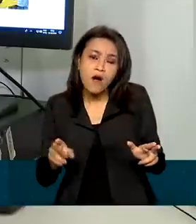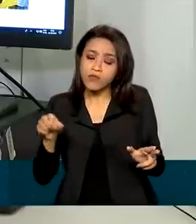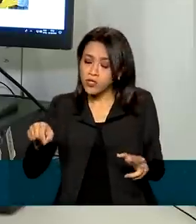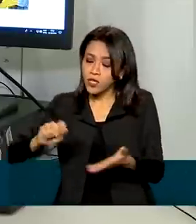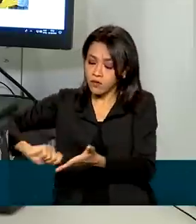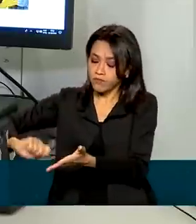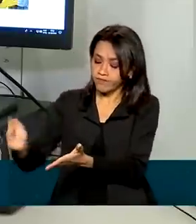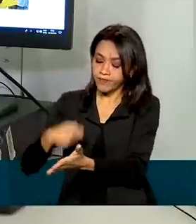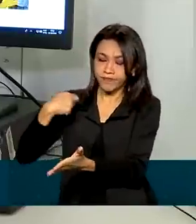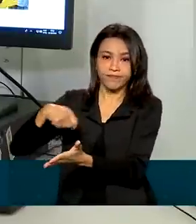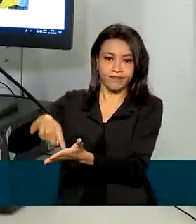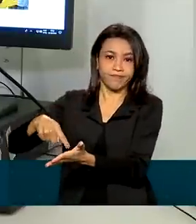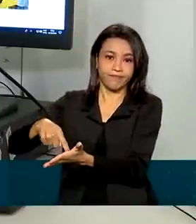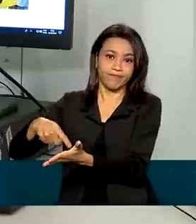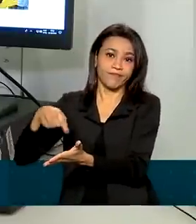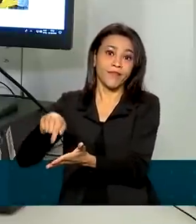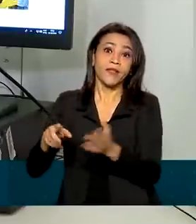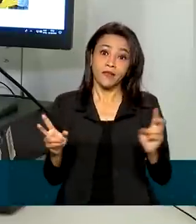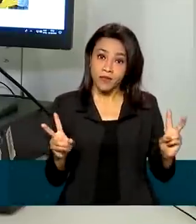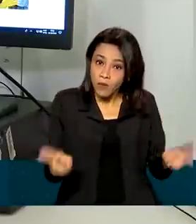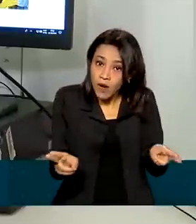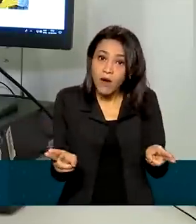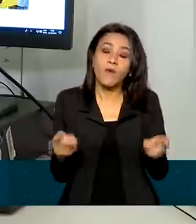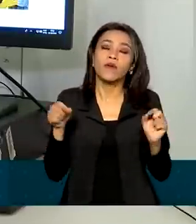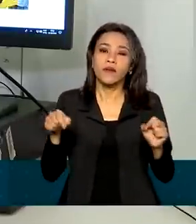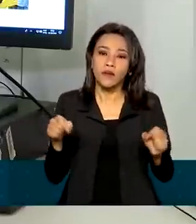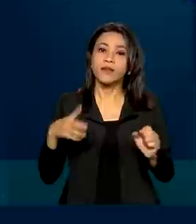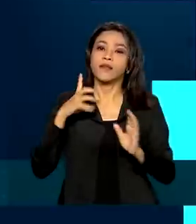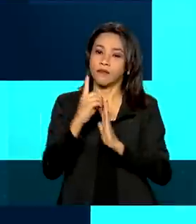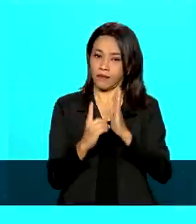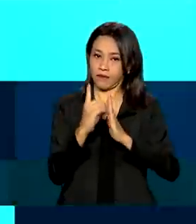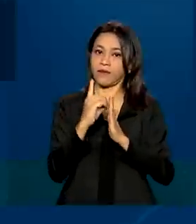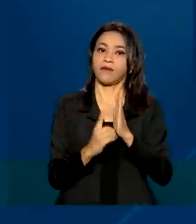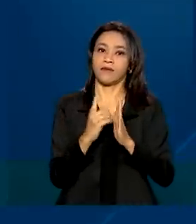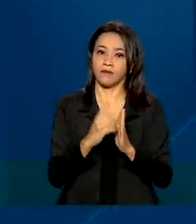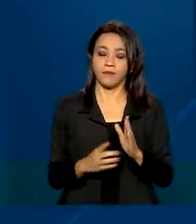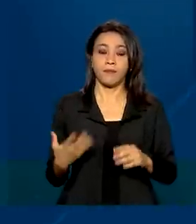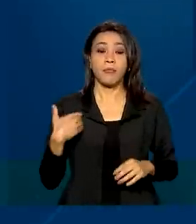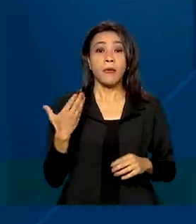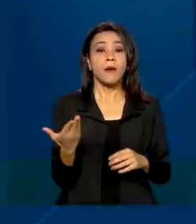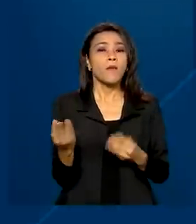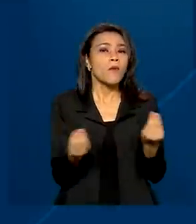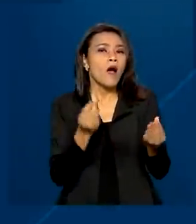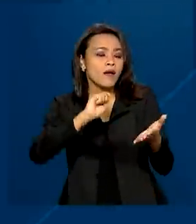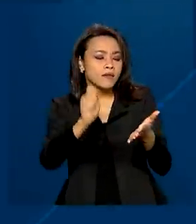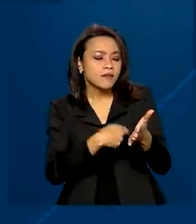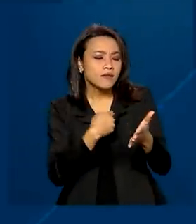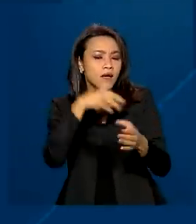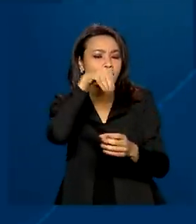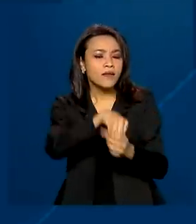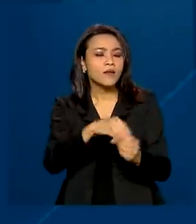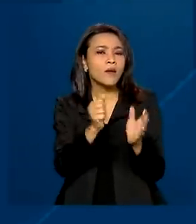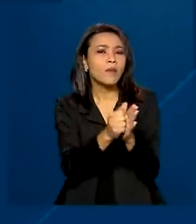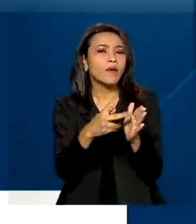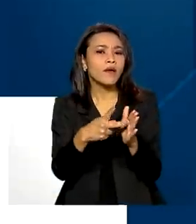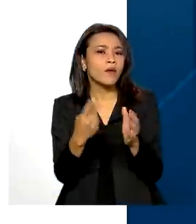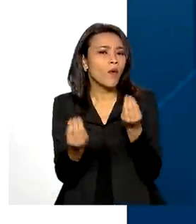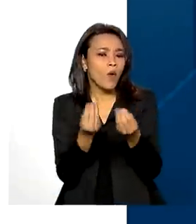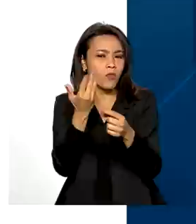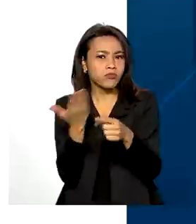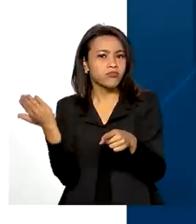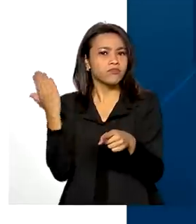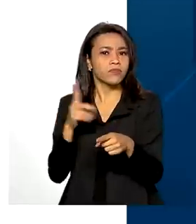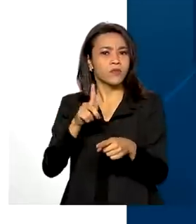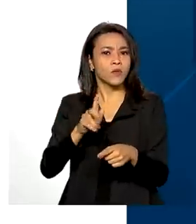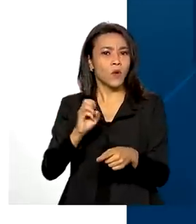com assinatura física e é regulamentado por decreto. Para assinar digitalmente no gov.br, é preciso